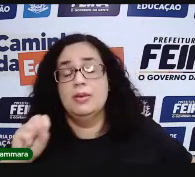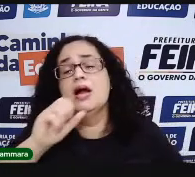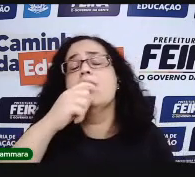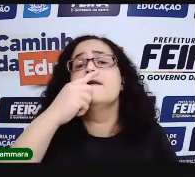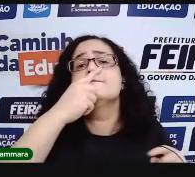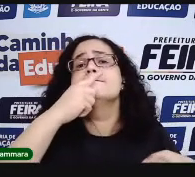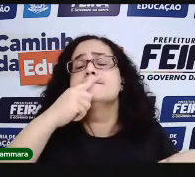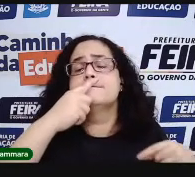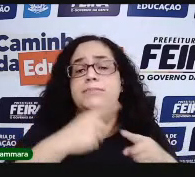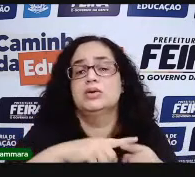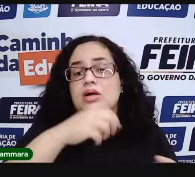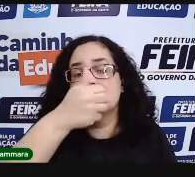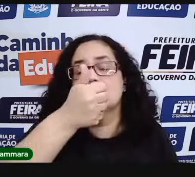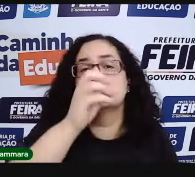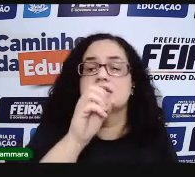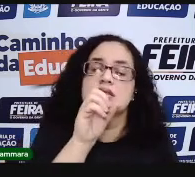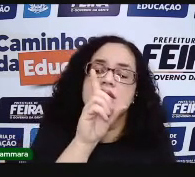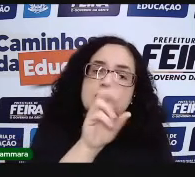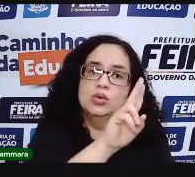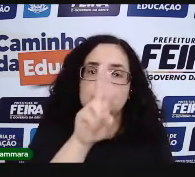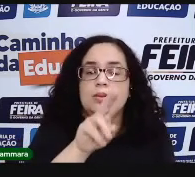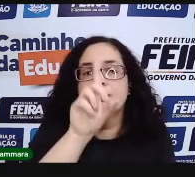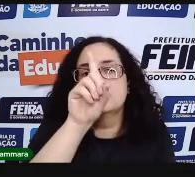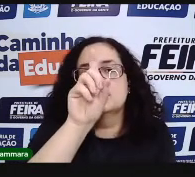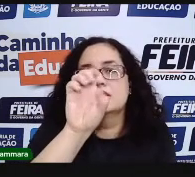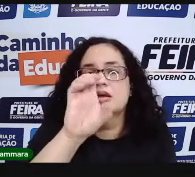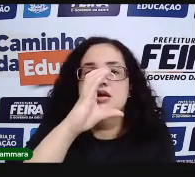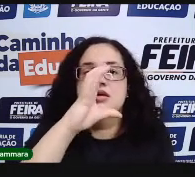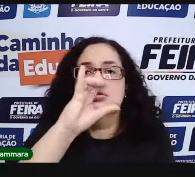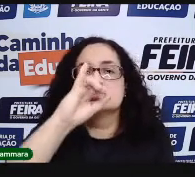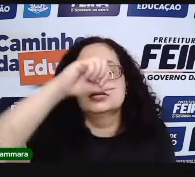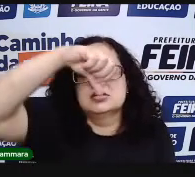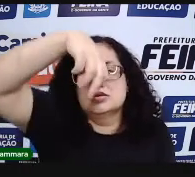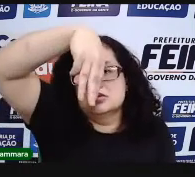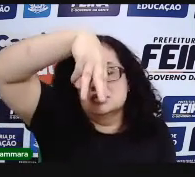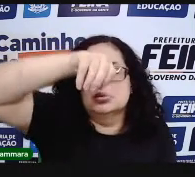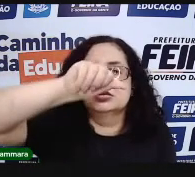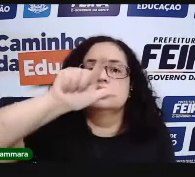decimal. Por que decimal? O nome decimal nos remete ao quê?